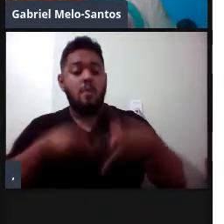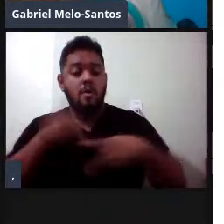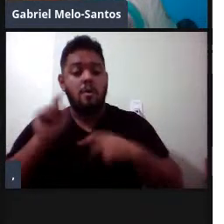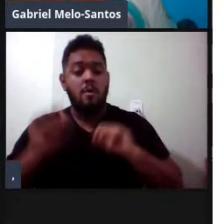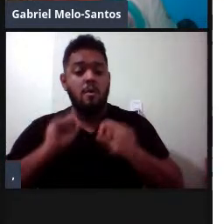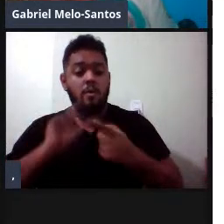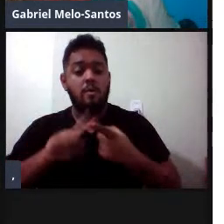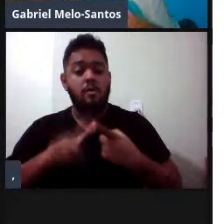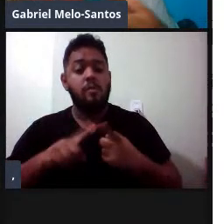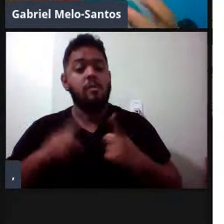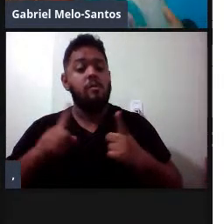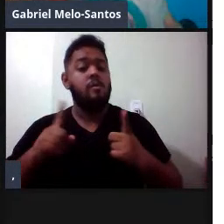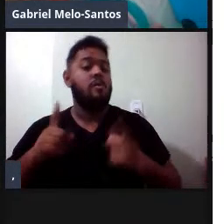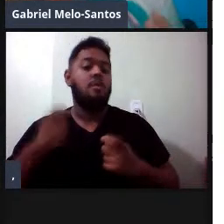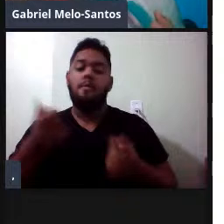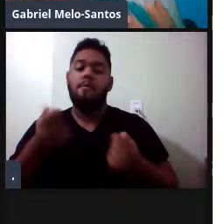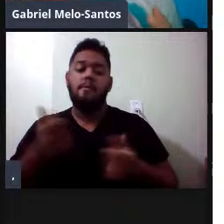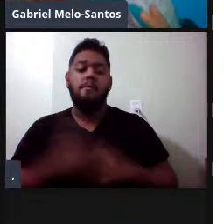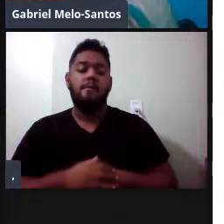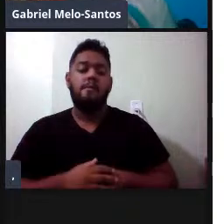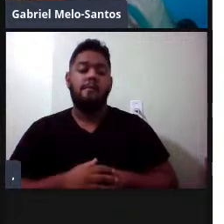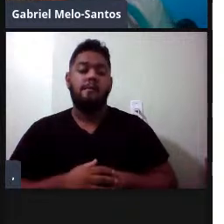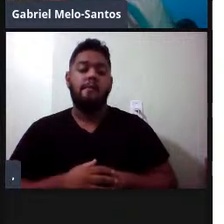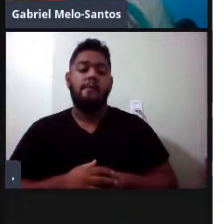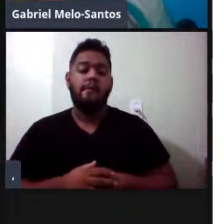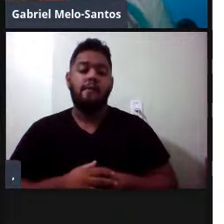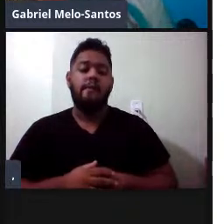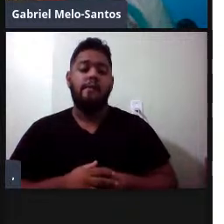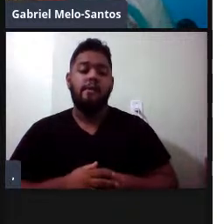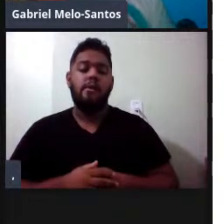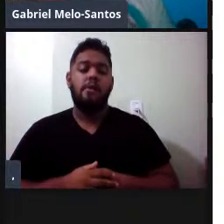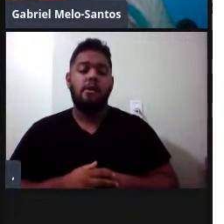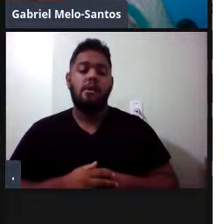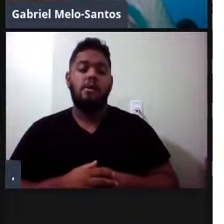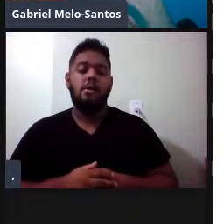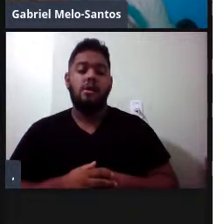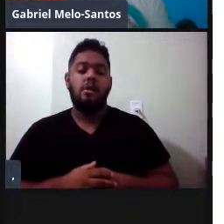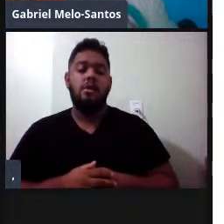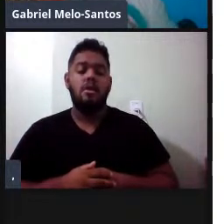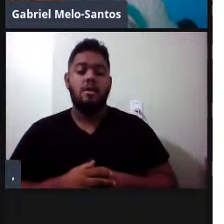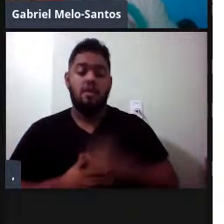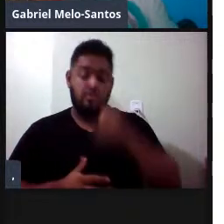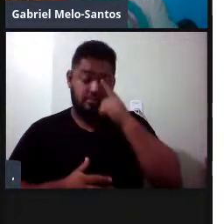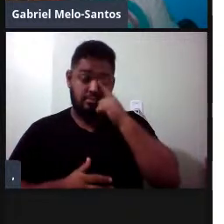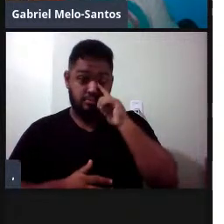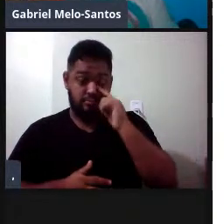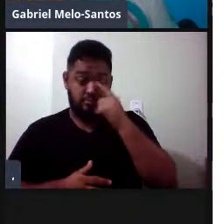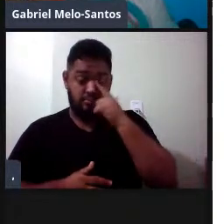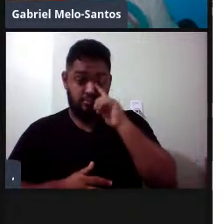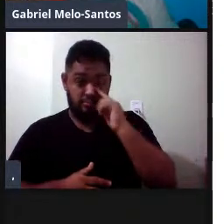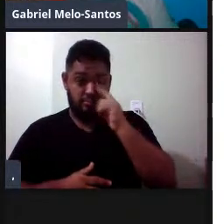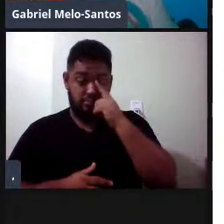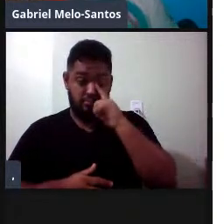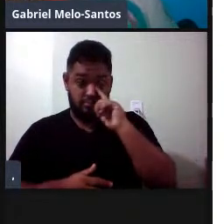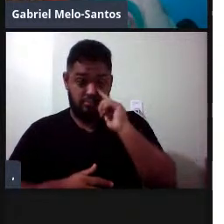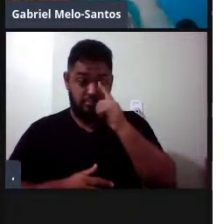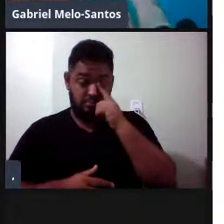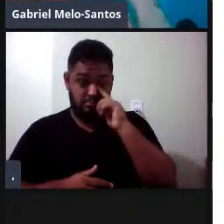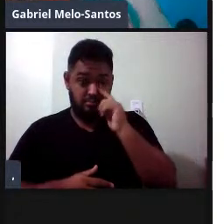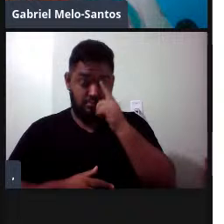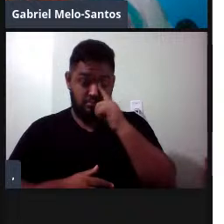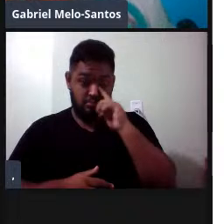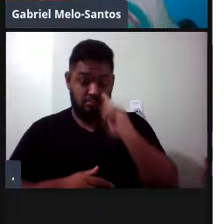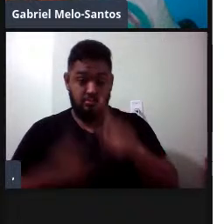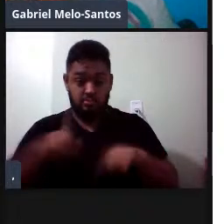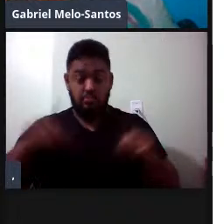desconhecido. Mas a gente aqui, então, destaca a importância da escala e do método utilizado